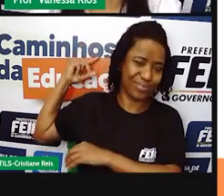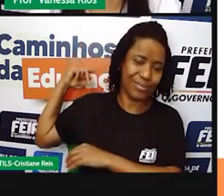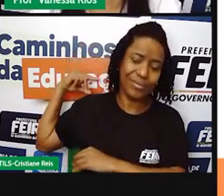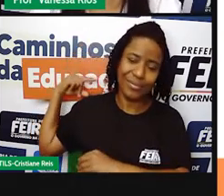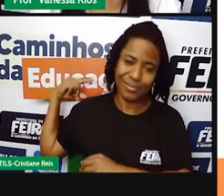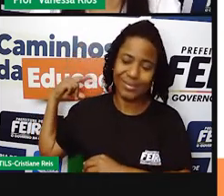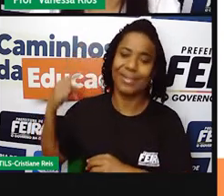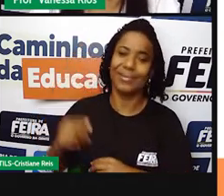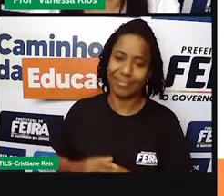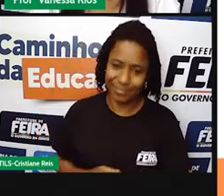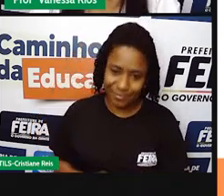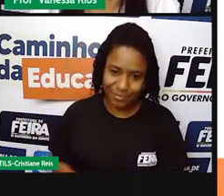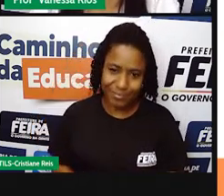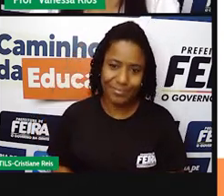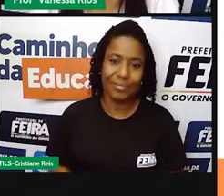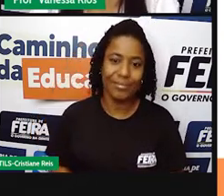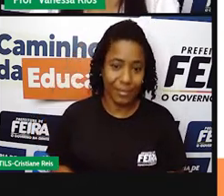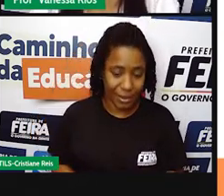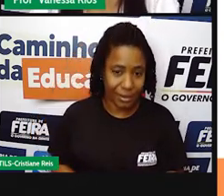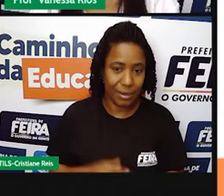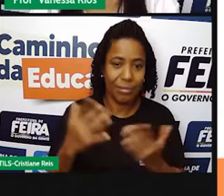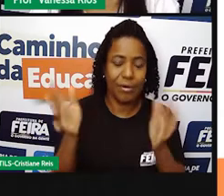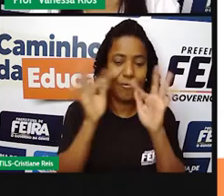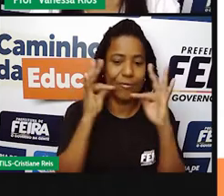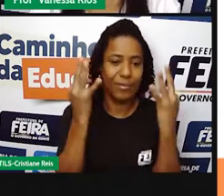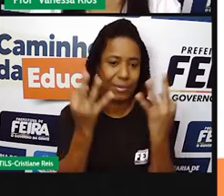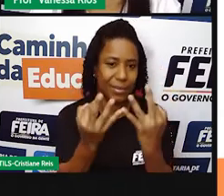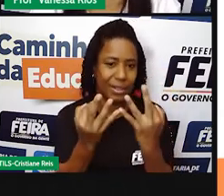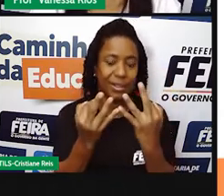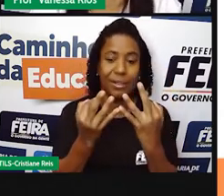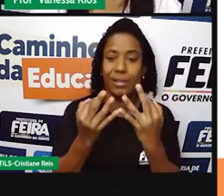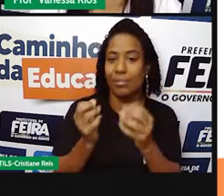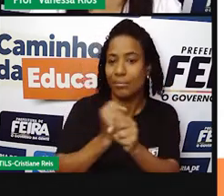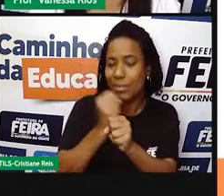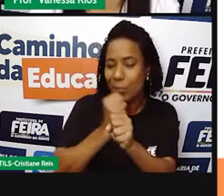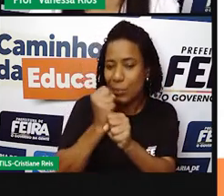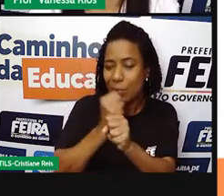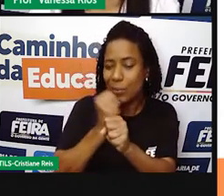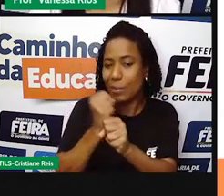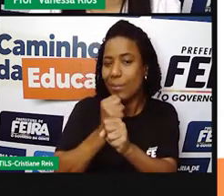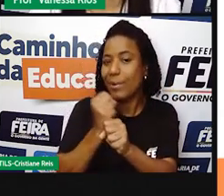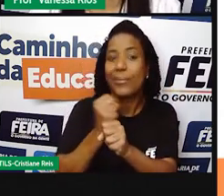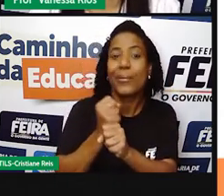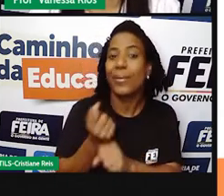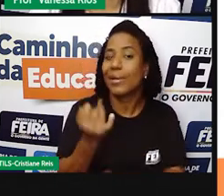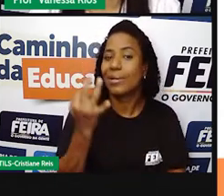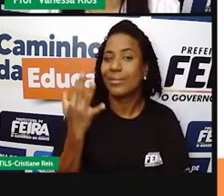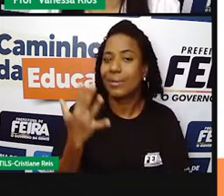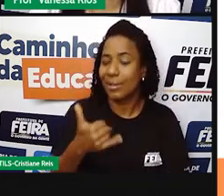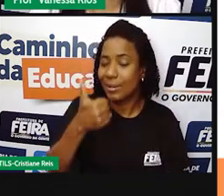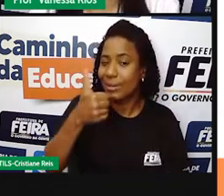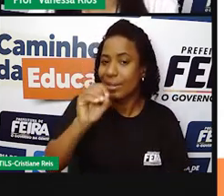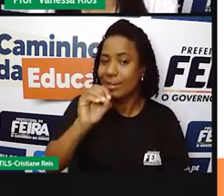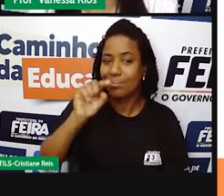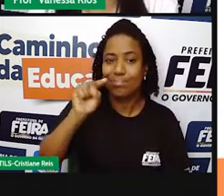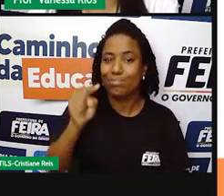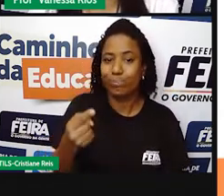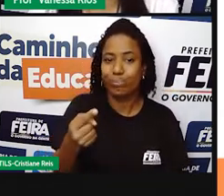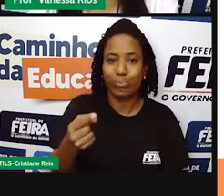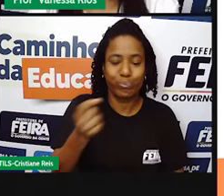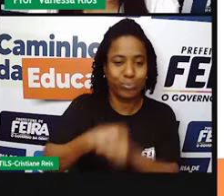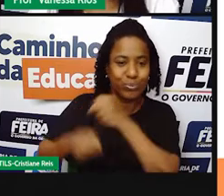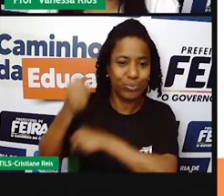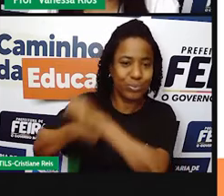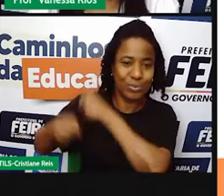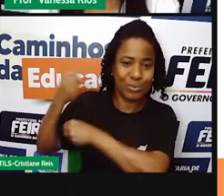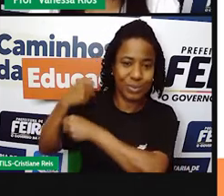registros aí da existência da família há mais de 10 mil anos atrás. Então, quando os seres humanos começaram a